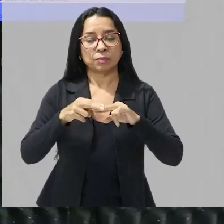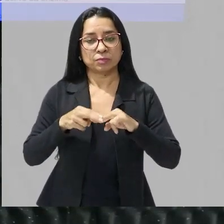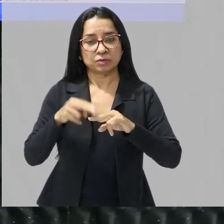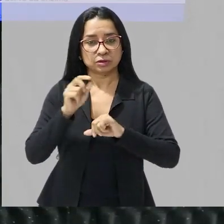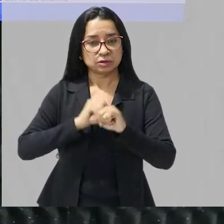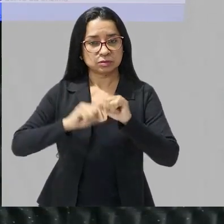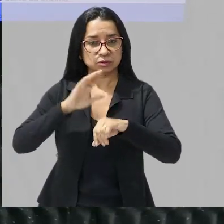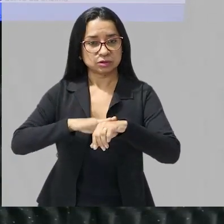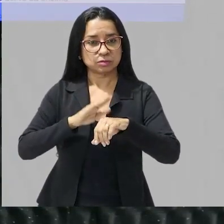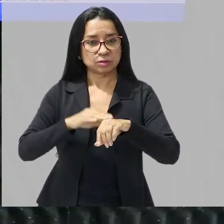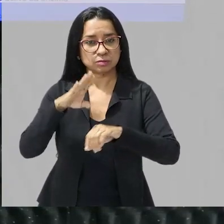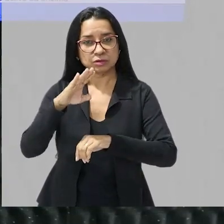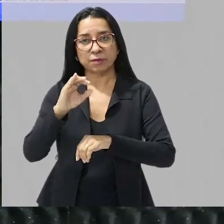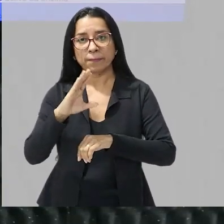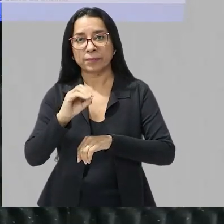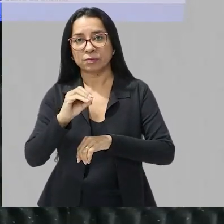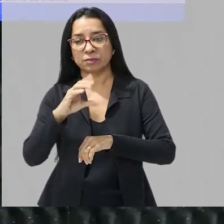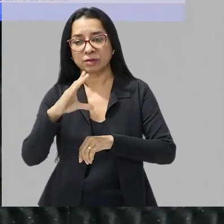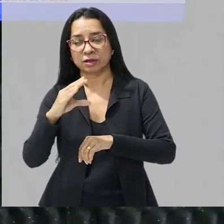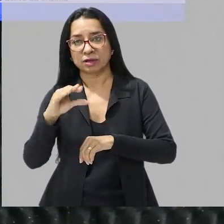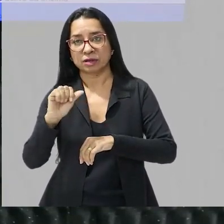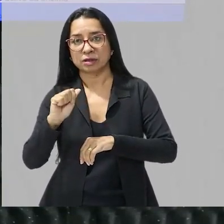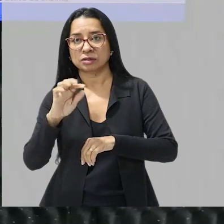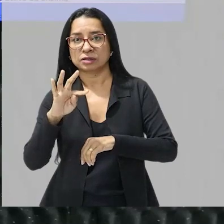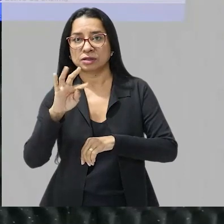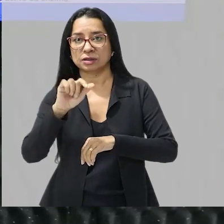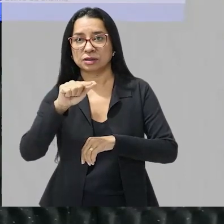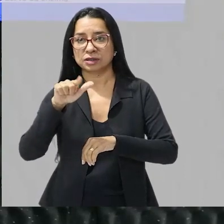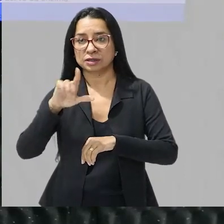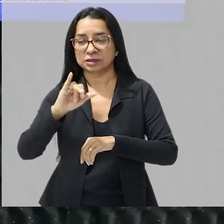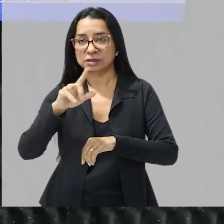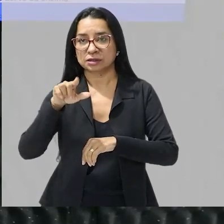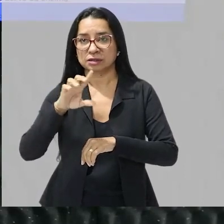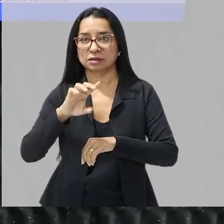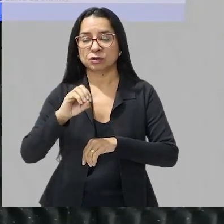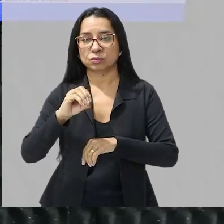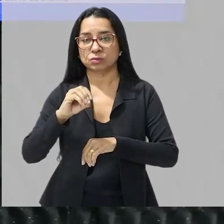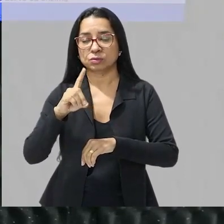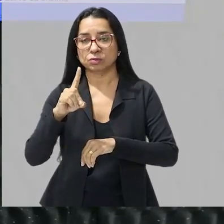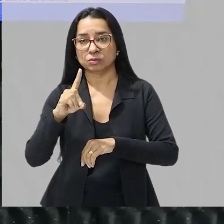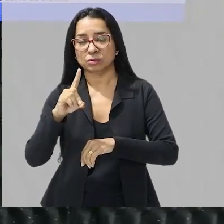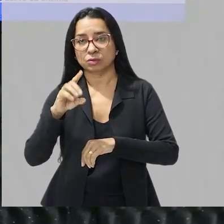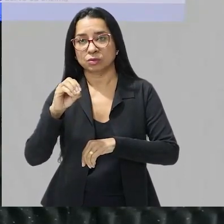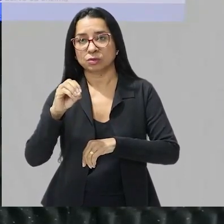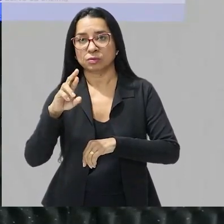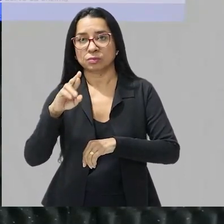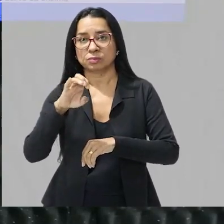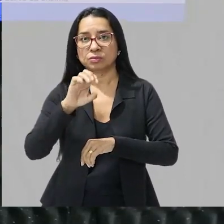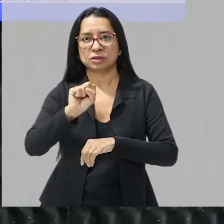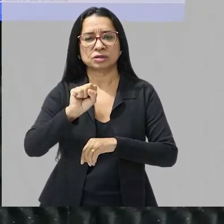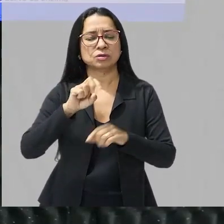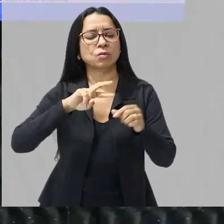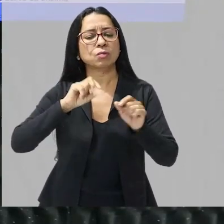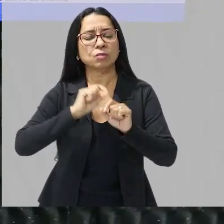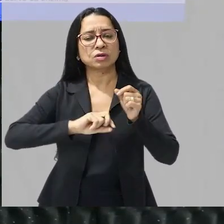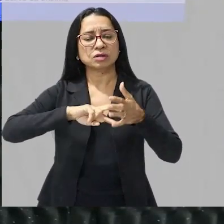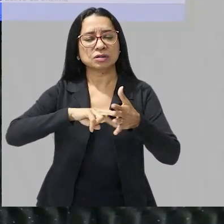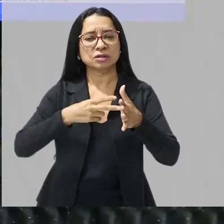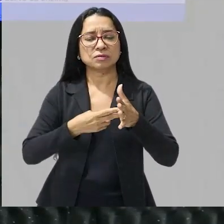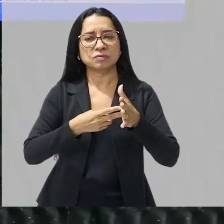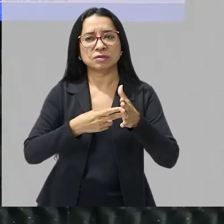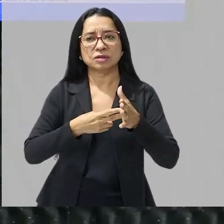biocatalizadores tá? e o que que são biocatalizadores? a na química